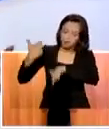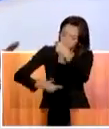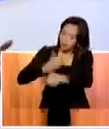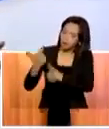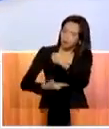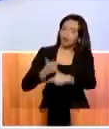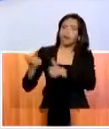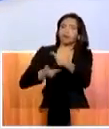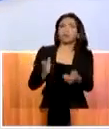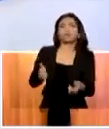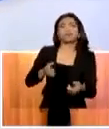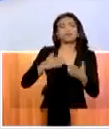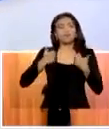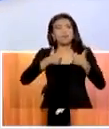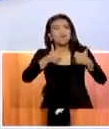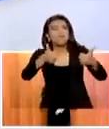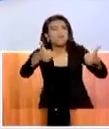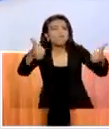processo o mais tranquilo possível para vocês.